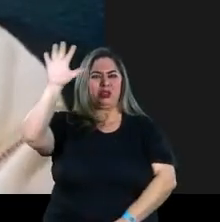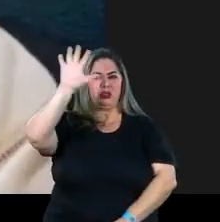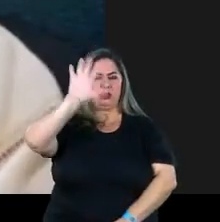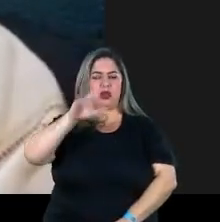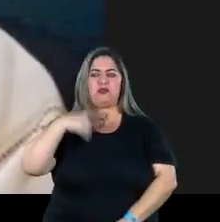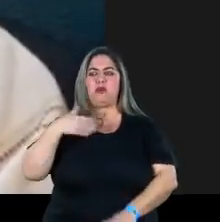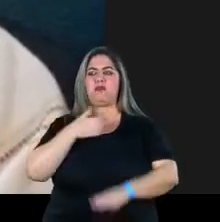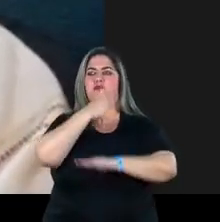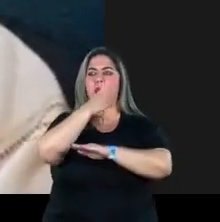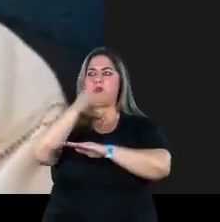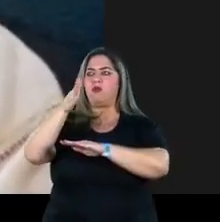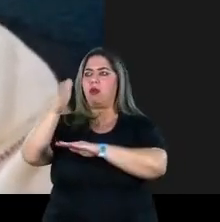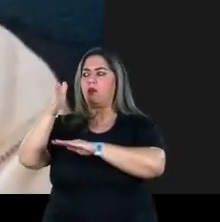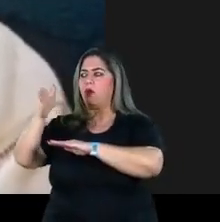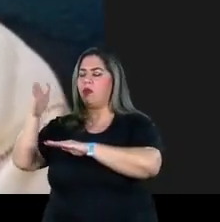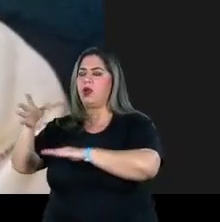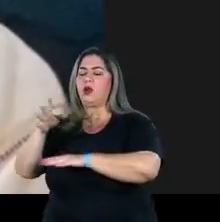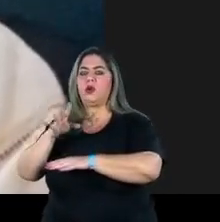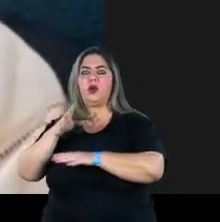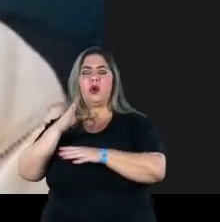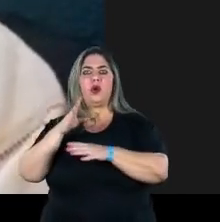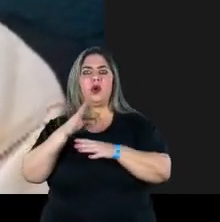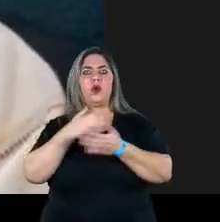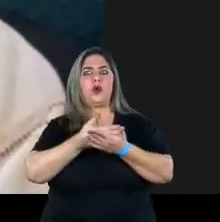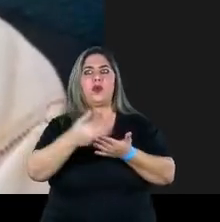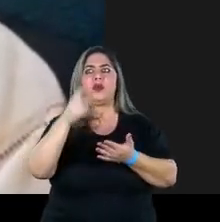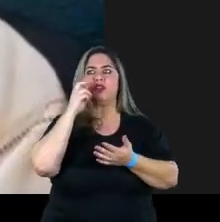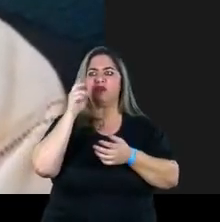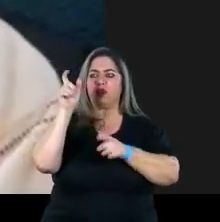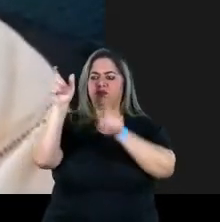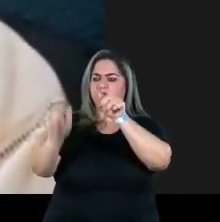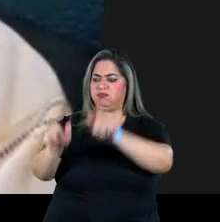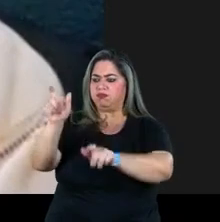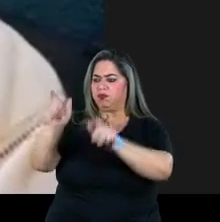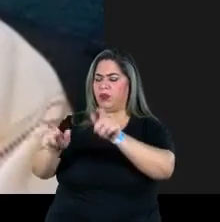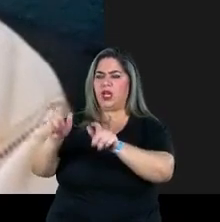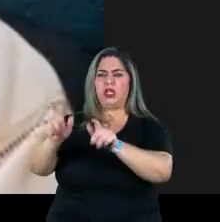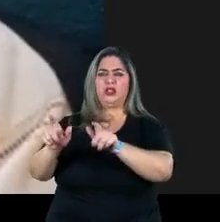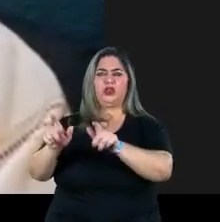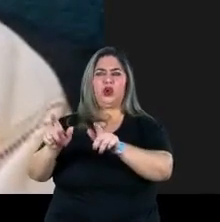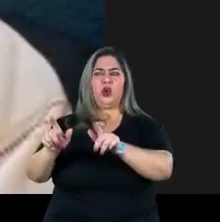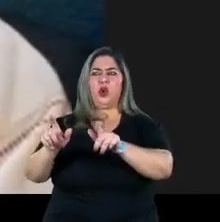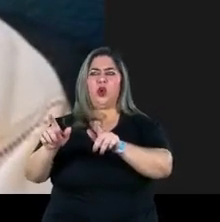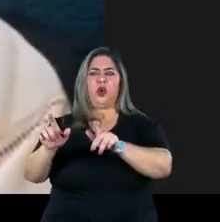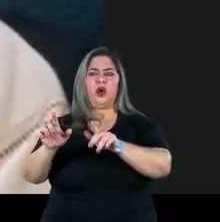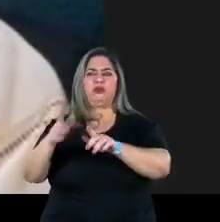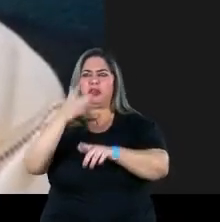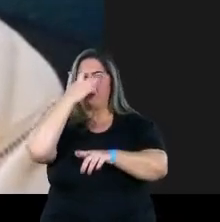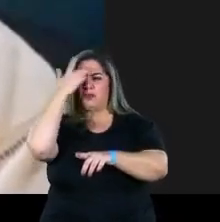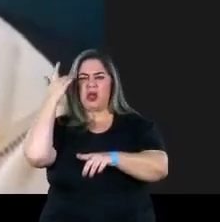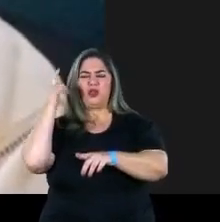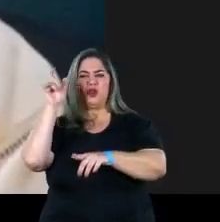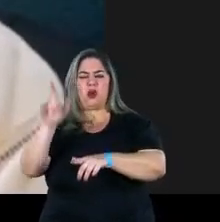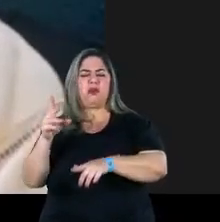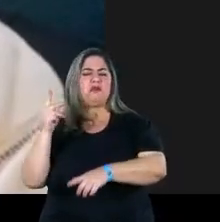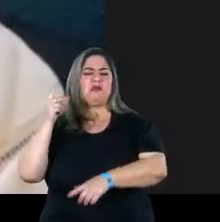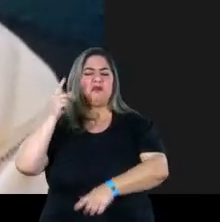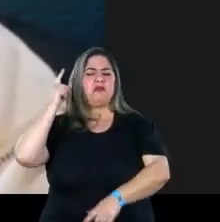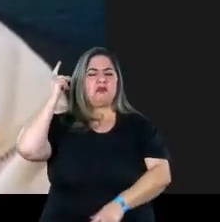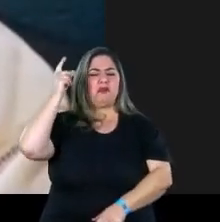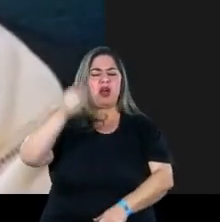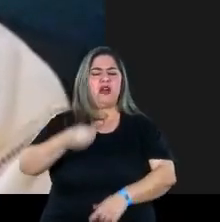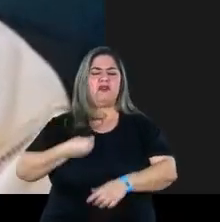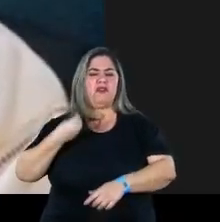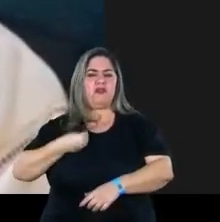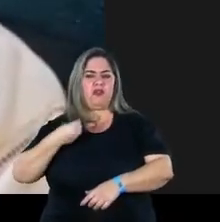o Brasil inteiro, você começa a ver um perfil de pessoas na rua que não mais aquele perfil do cara que está há muito tempo ou da mulher que está há muito tempo na rua